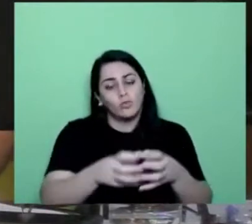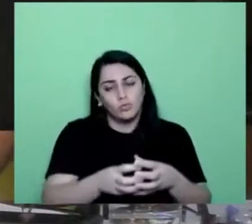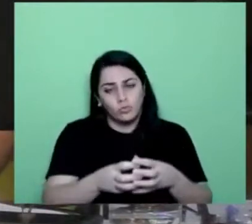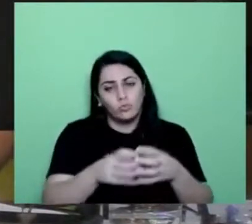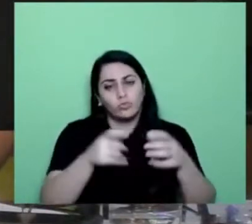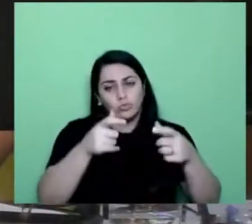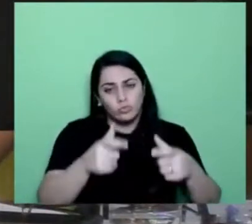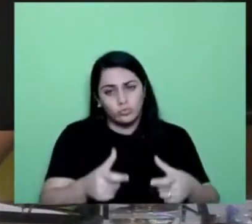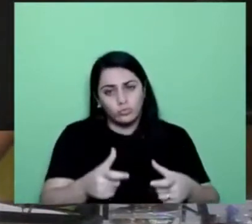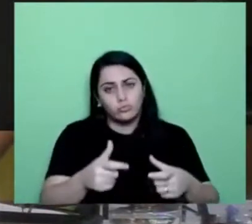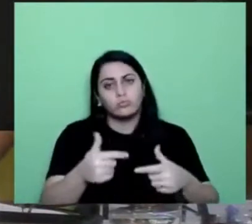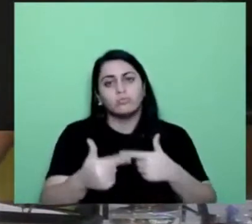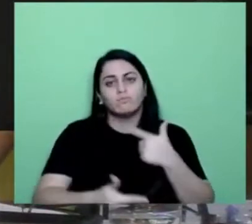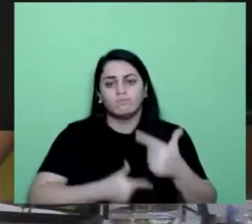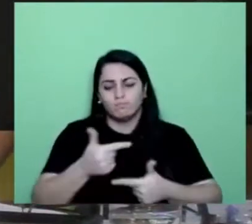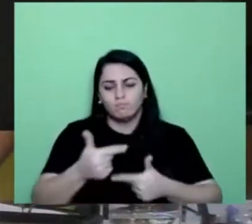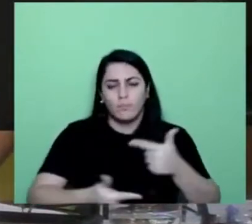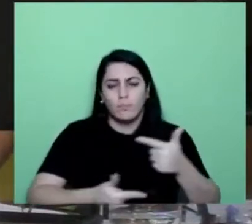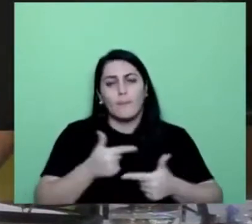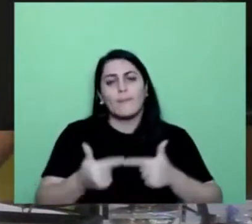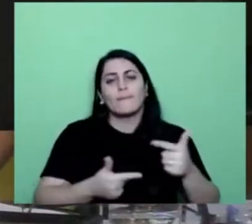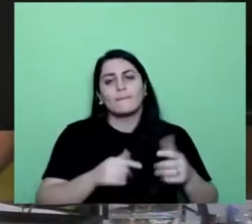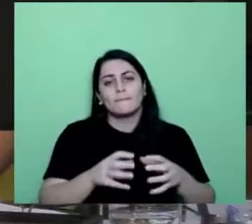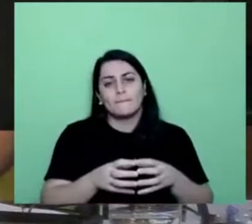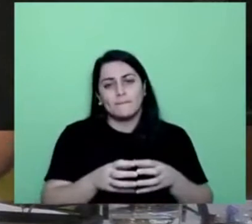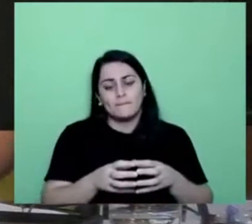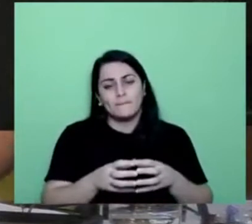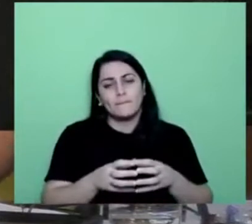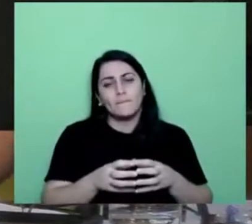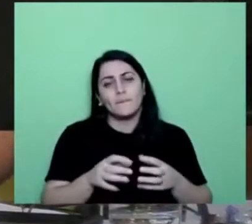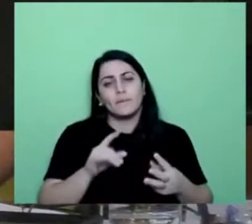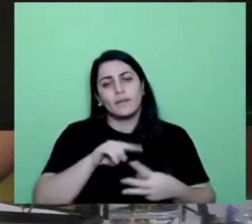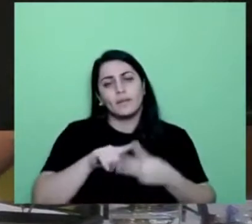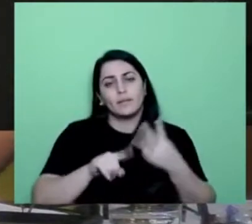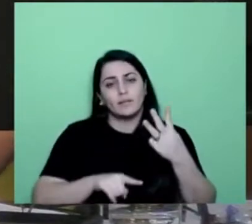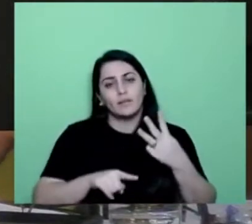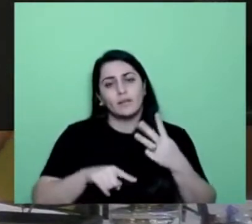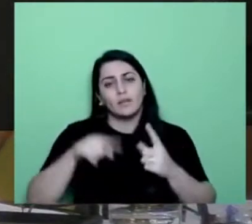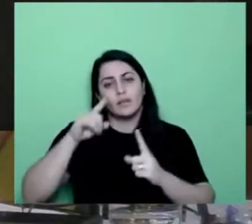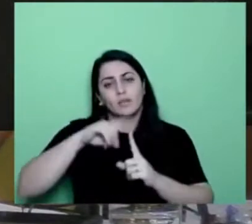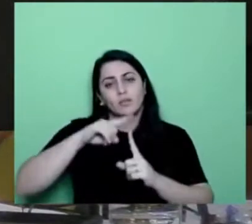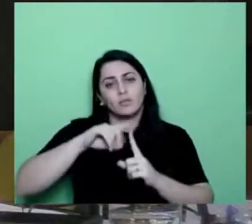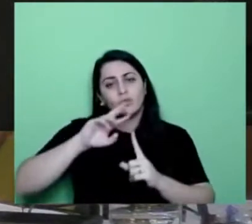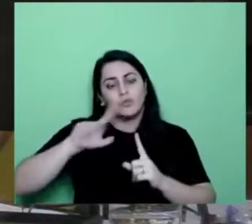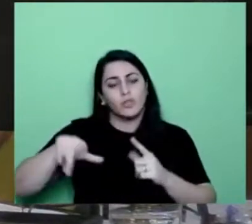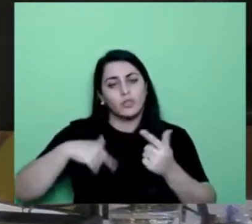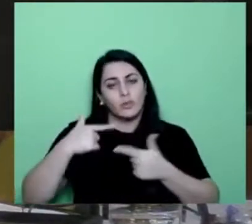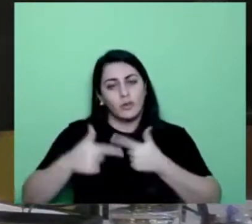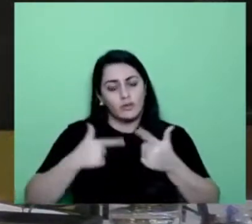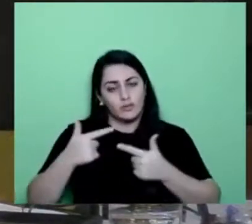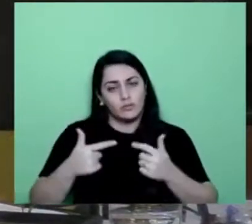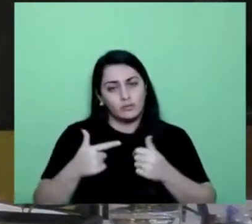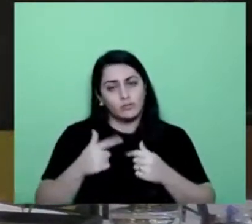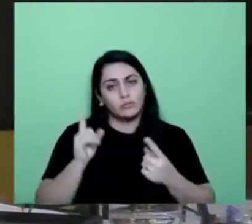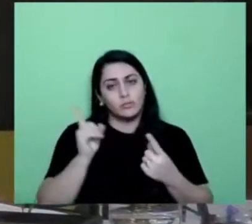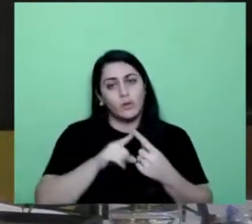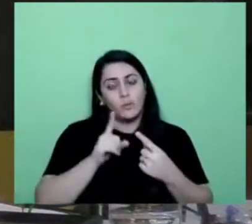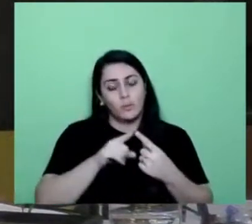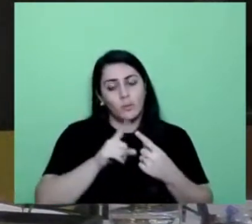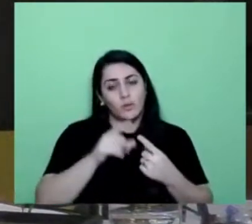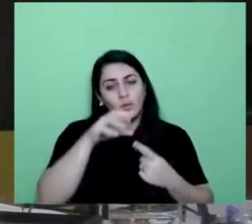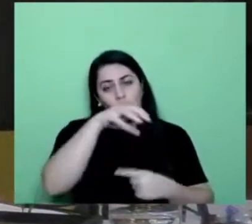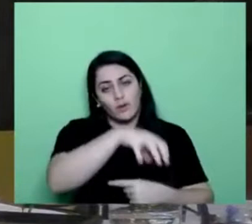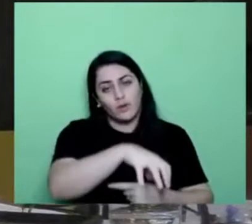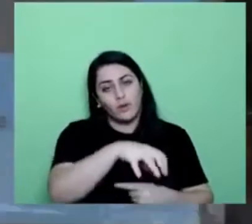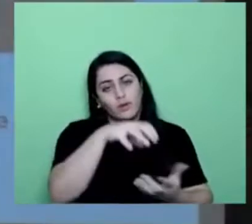que é um núcleo composto por três tipos de serviço diferenciado. O primeiro núcleo iria ficar